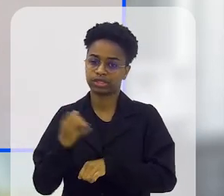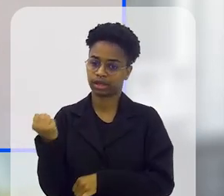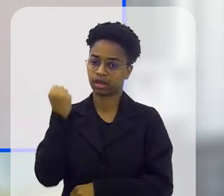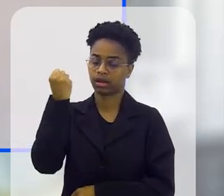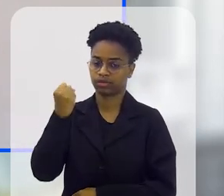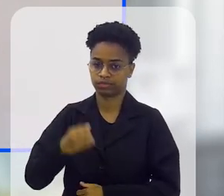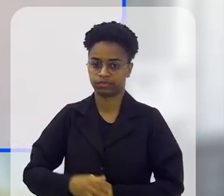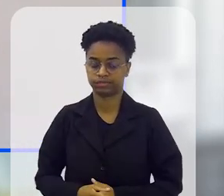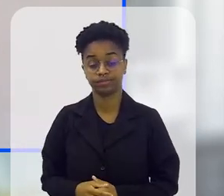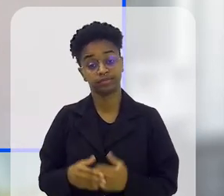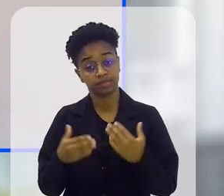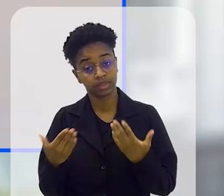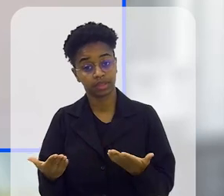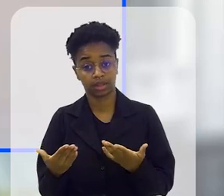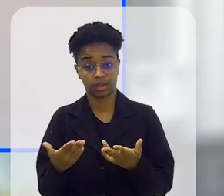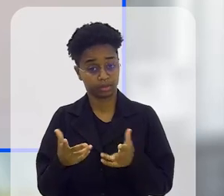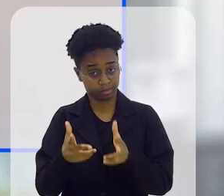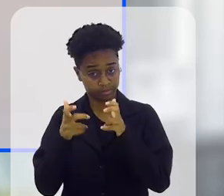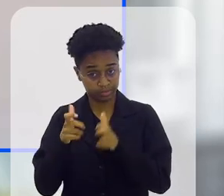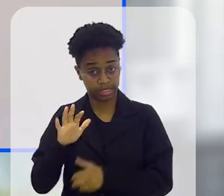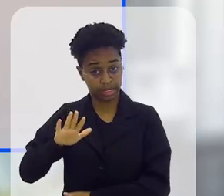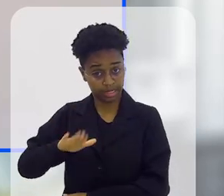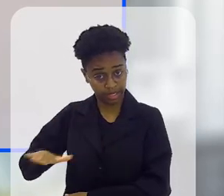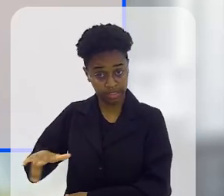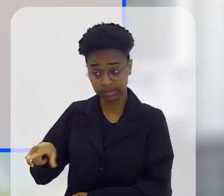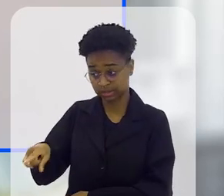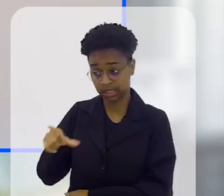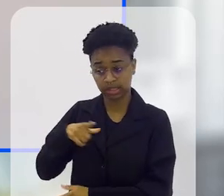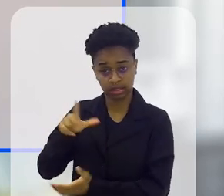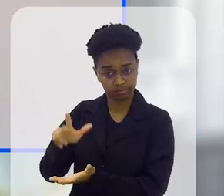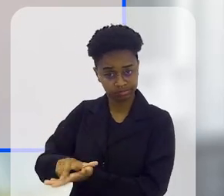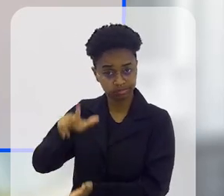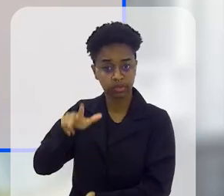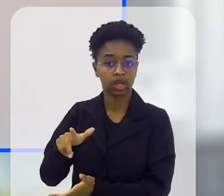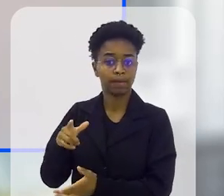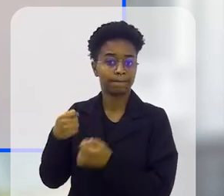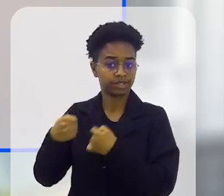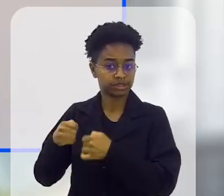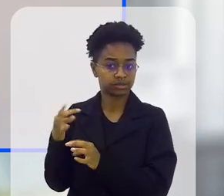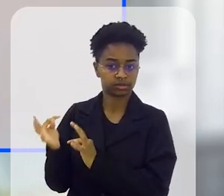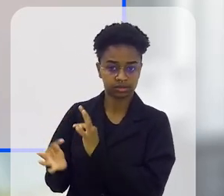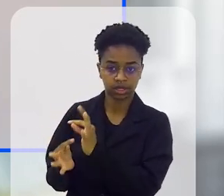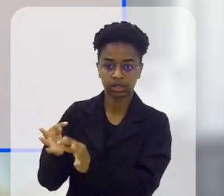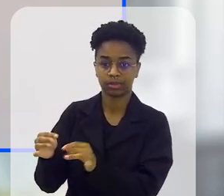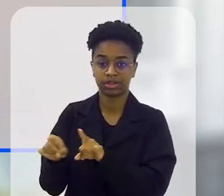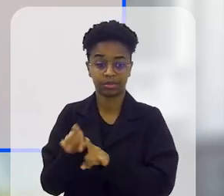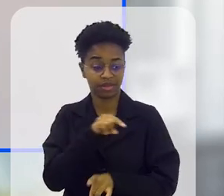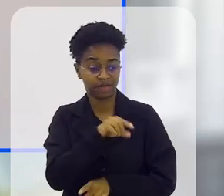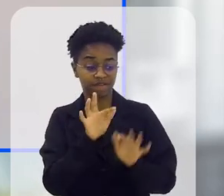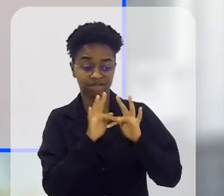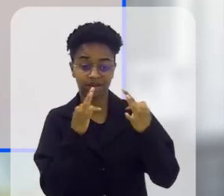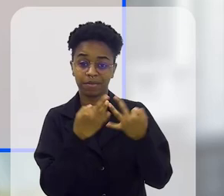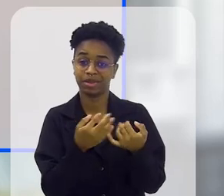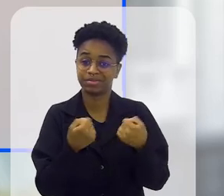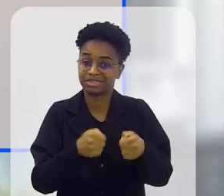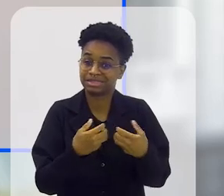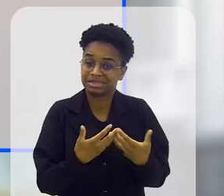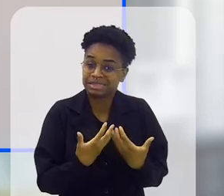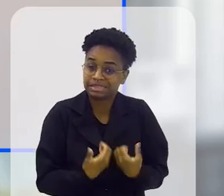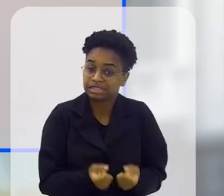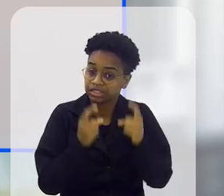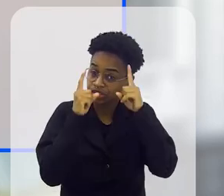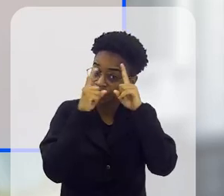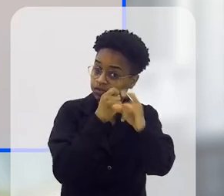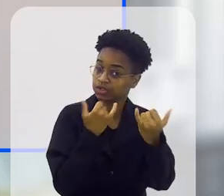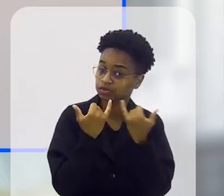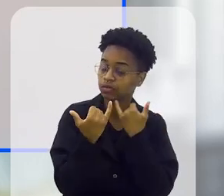doença tão grave. Então, veja bem, a criança recebe o diagnóstico, precisa receber o tratamento, a família já precisa lidar com essa